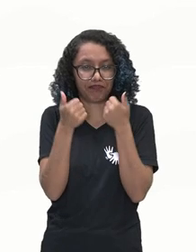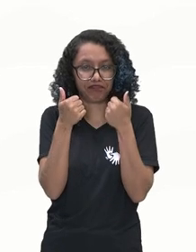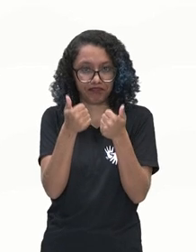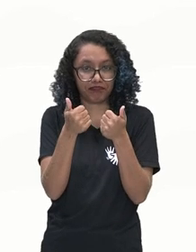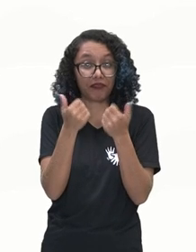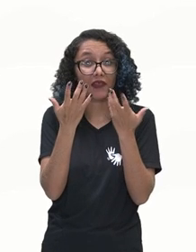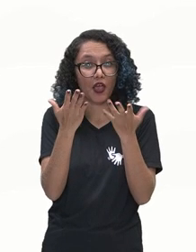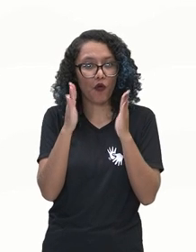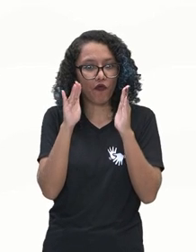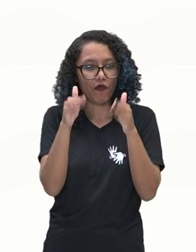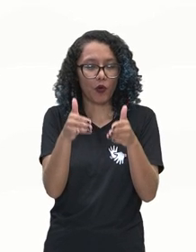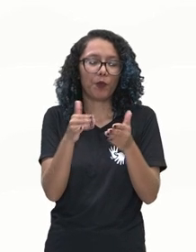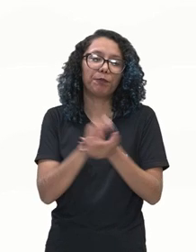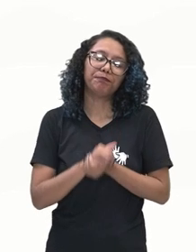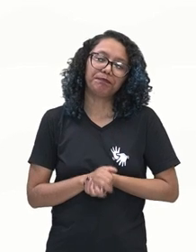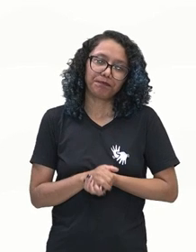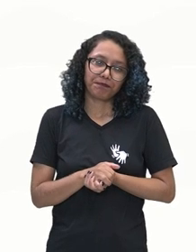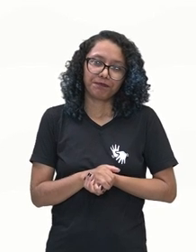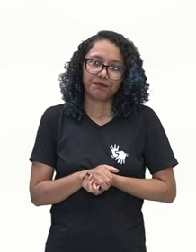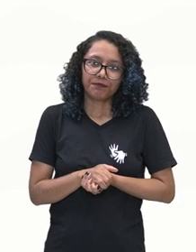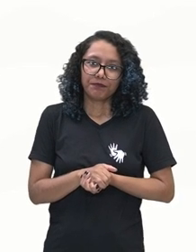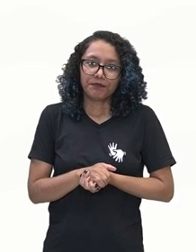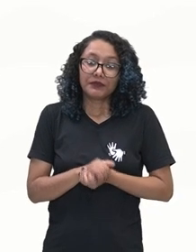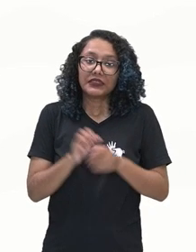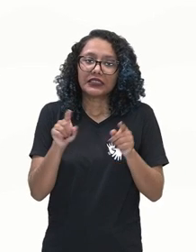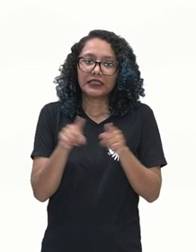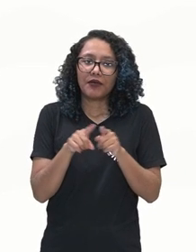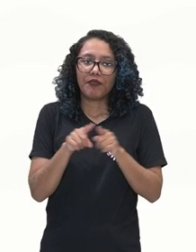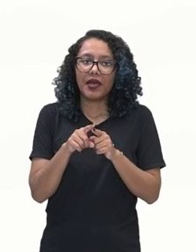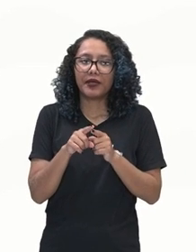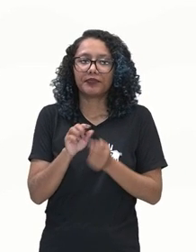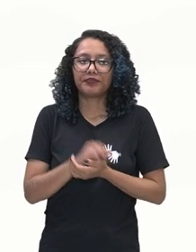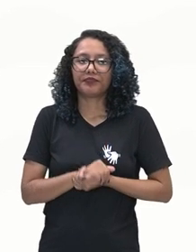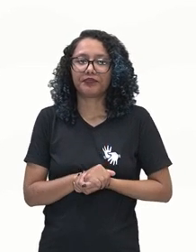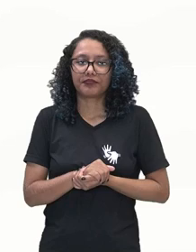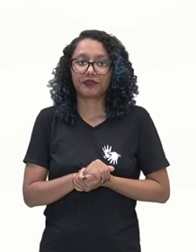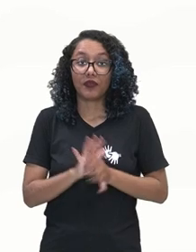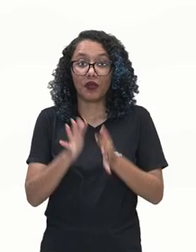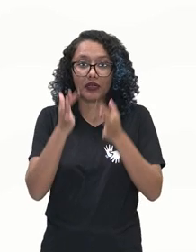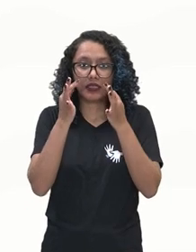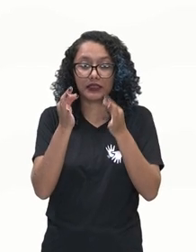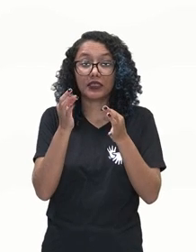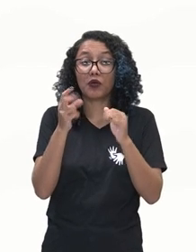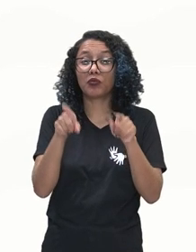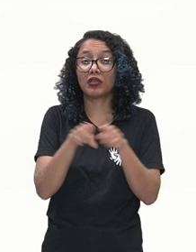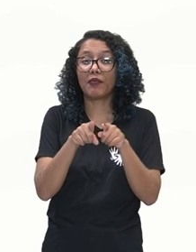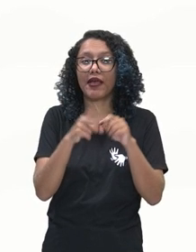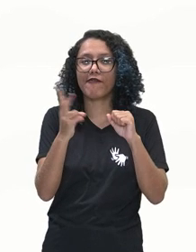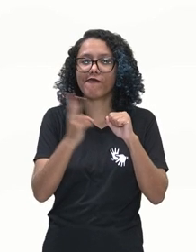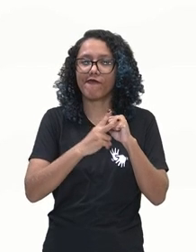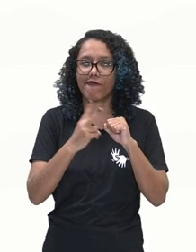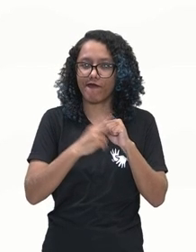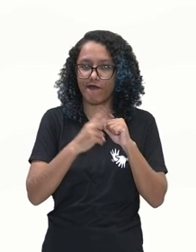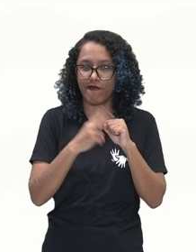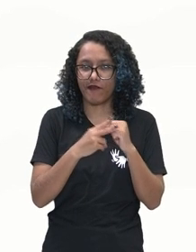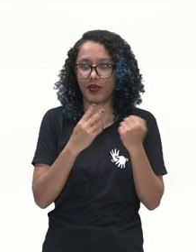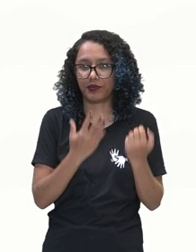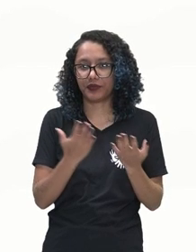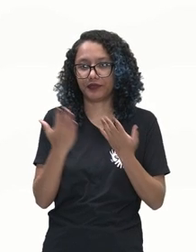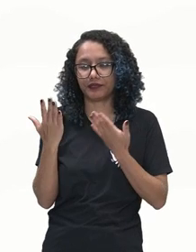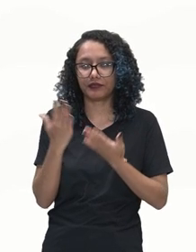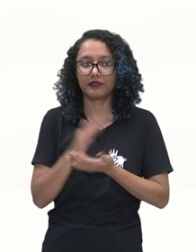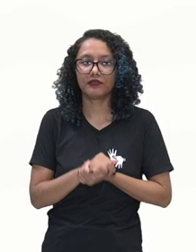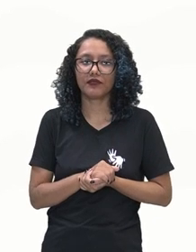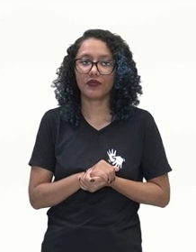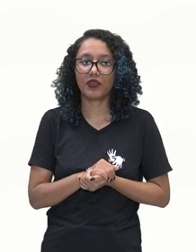mensagem. Além disso, prestem atenção aos verbos. Olha só, nós temos aqui,